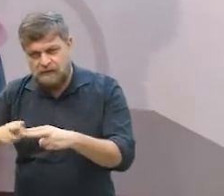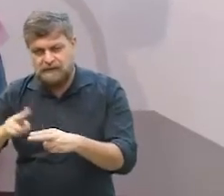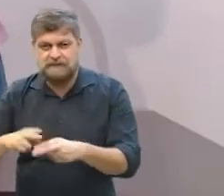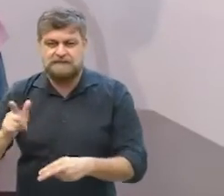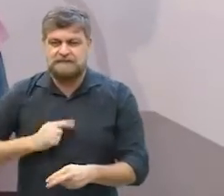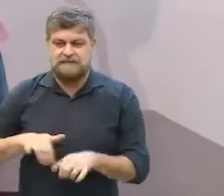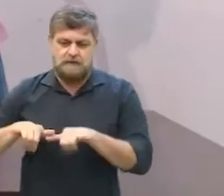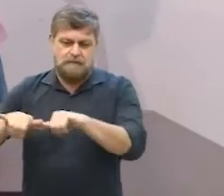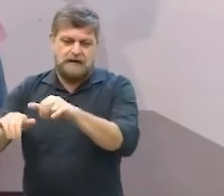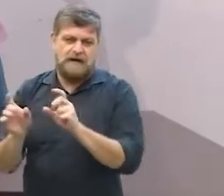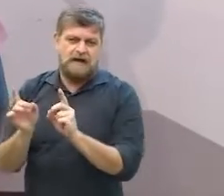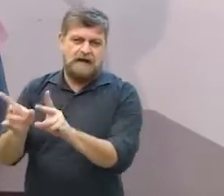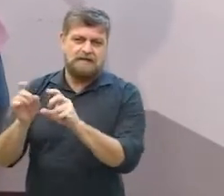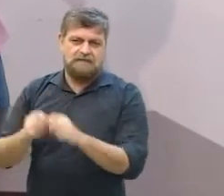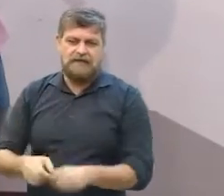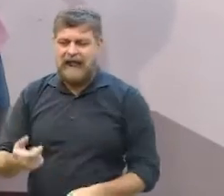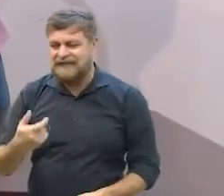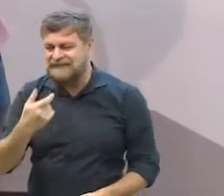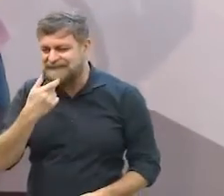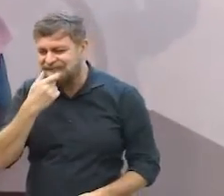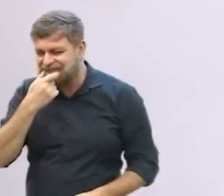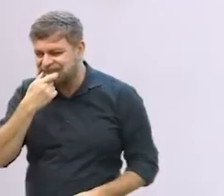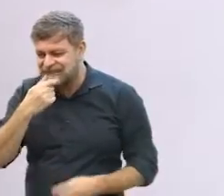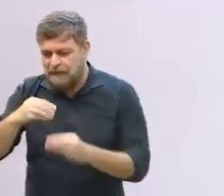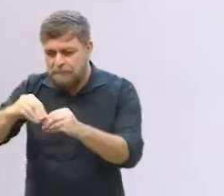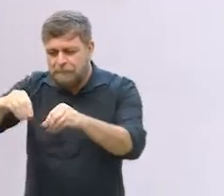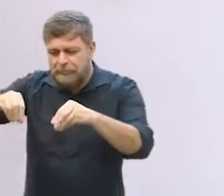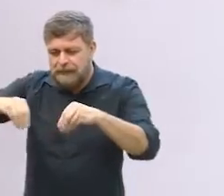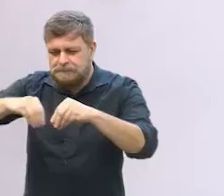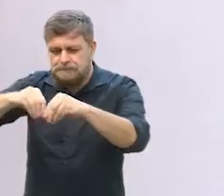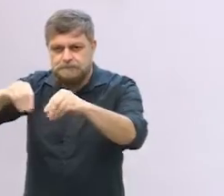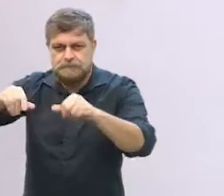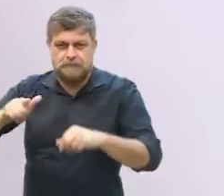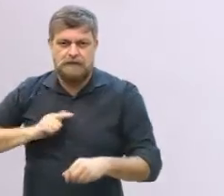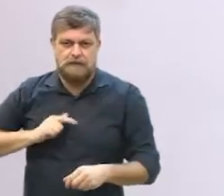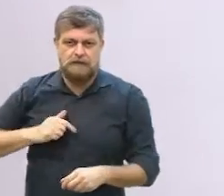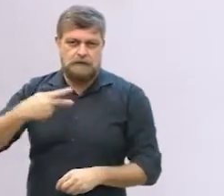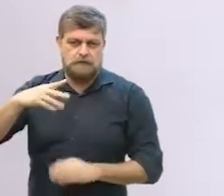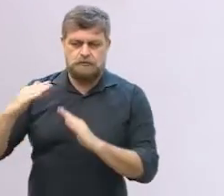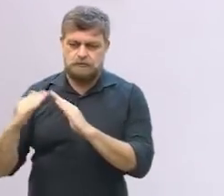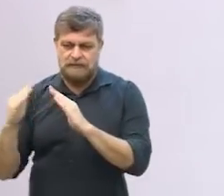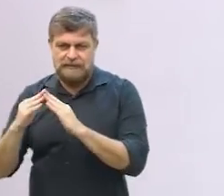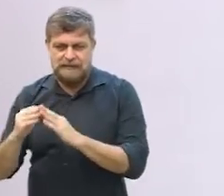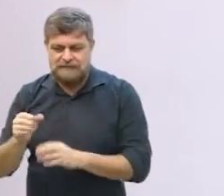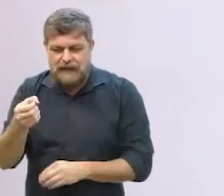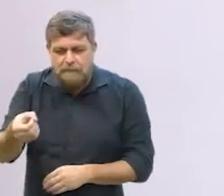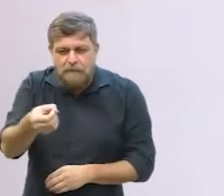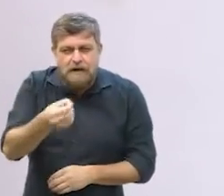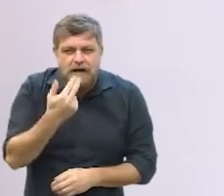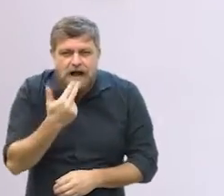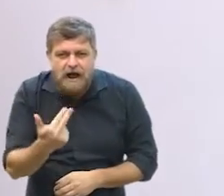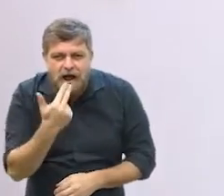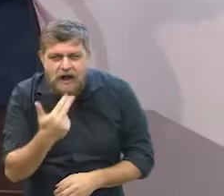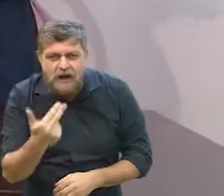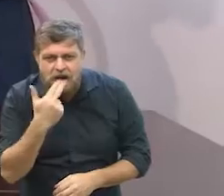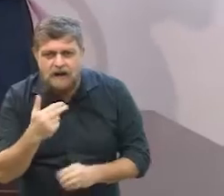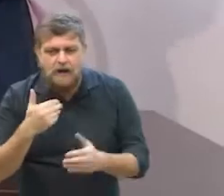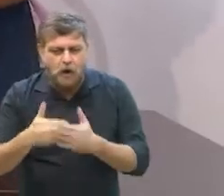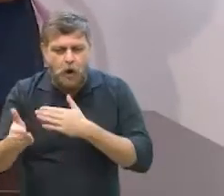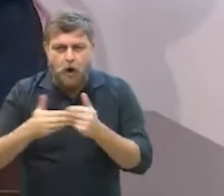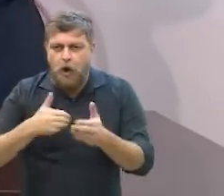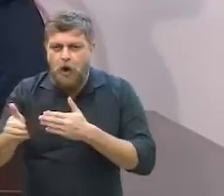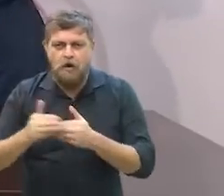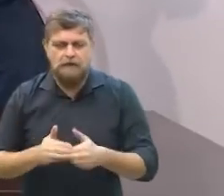vendem mercado biscoito e granulado se tiver uns granulados em casa aquelas bolinhas miçanguinha